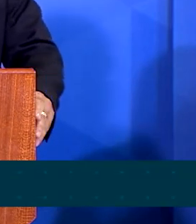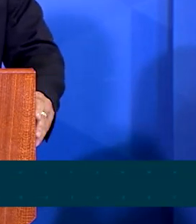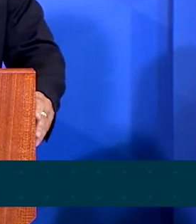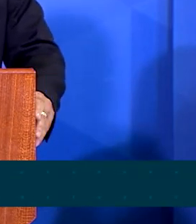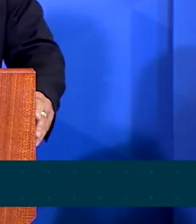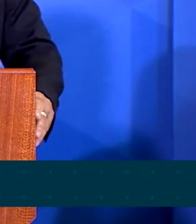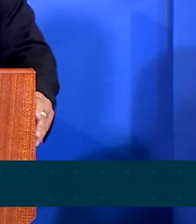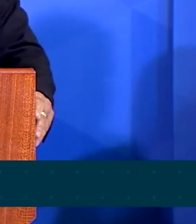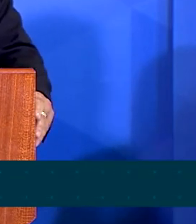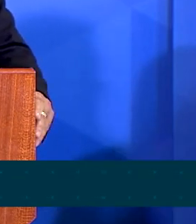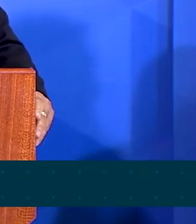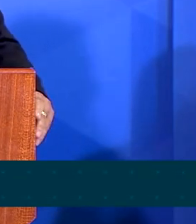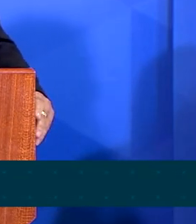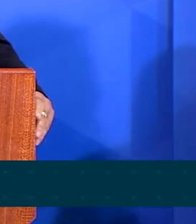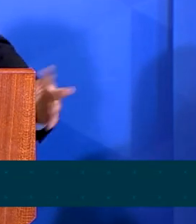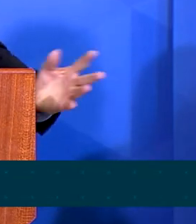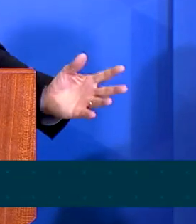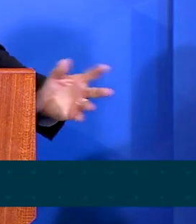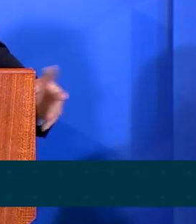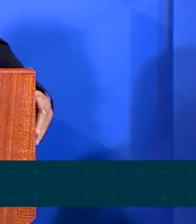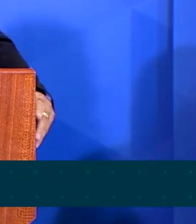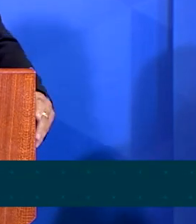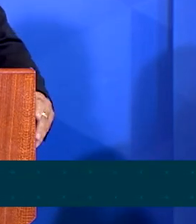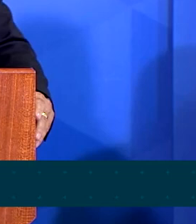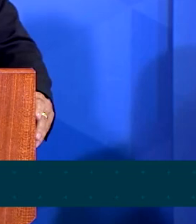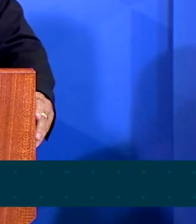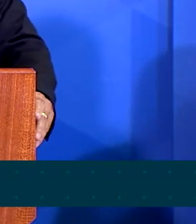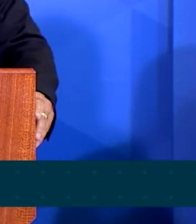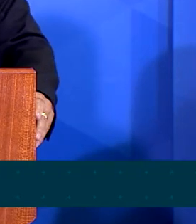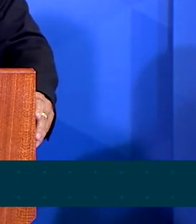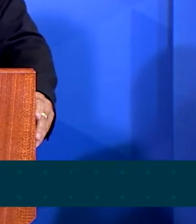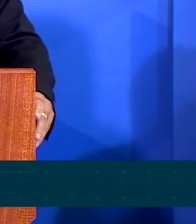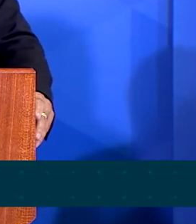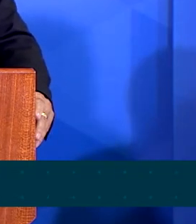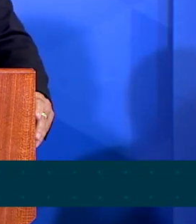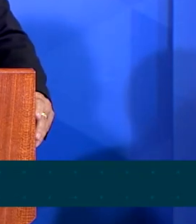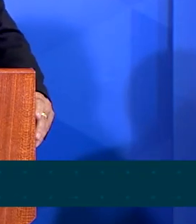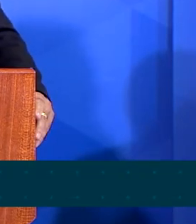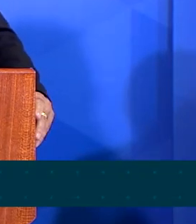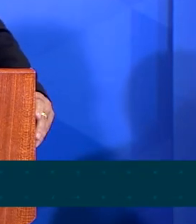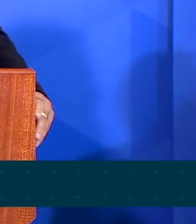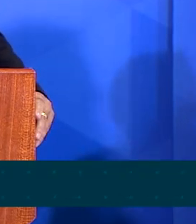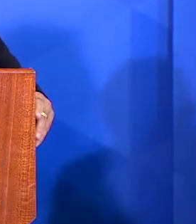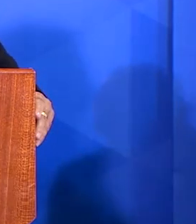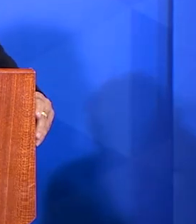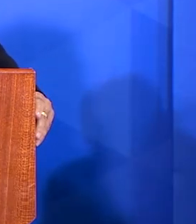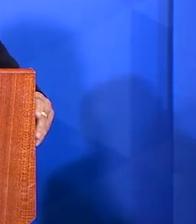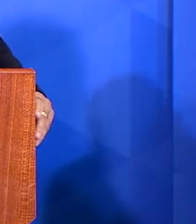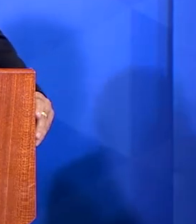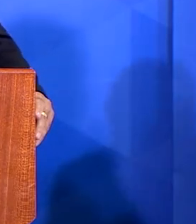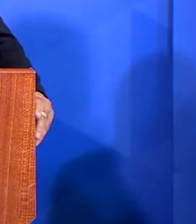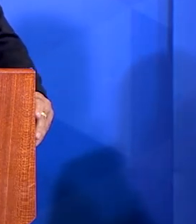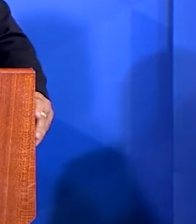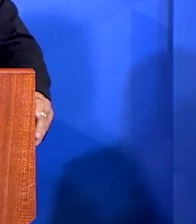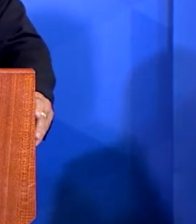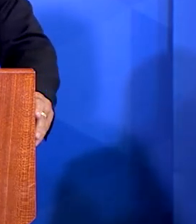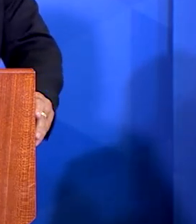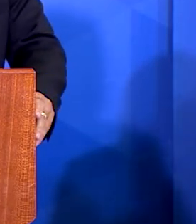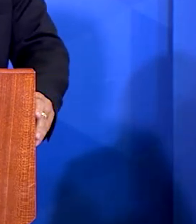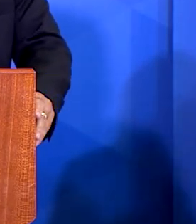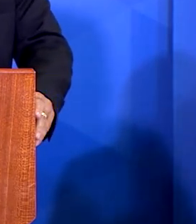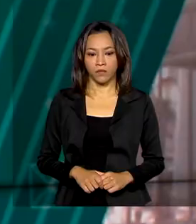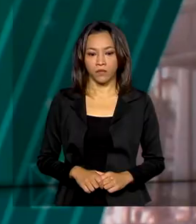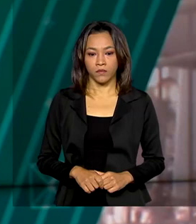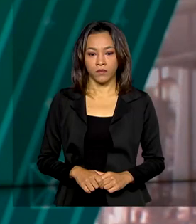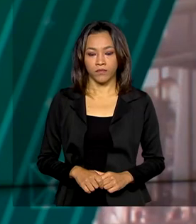importantes apareceram, bem como a questão do vírus que atrapalhou não só o Brasil, mas o mundo